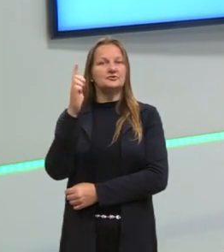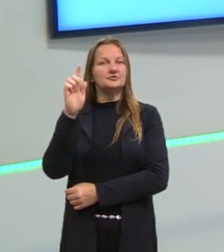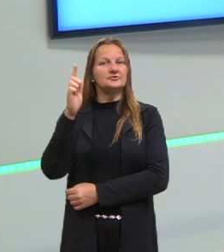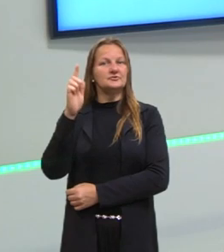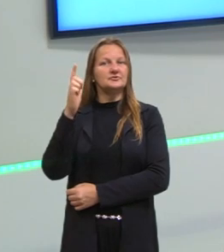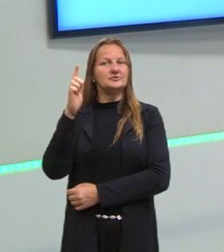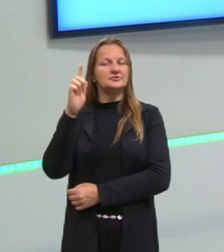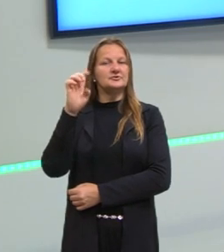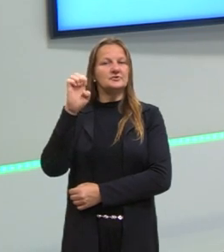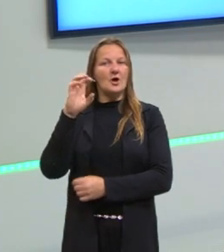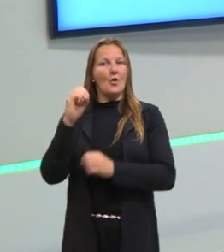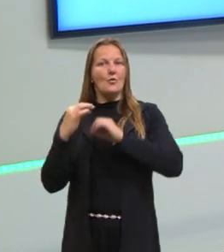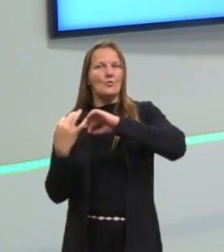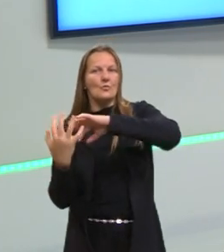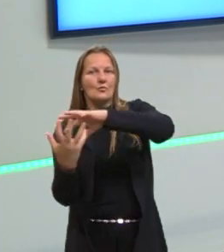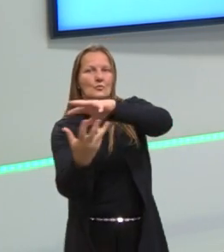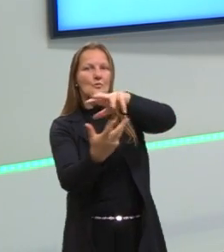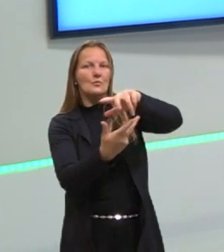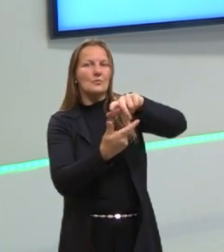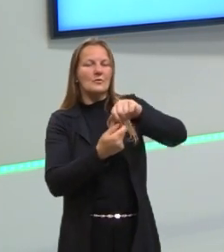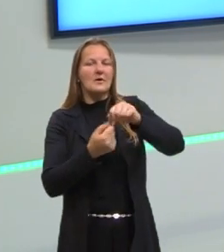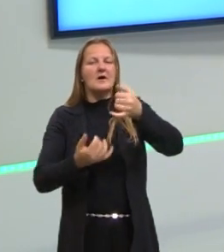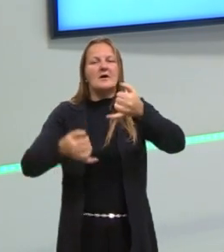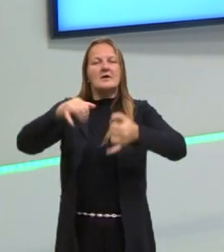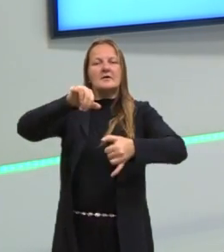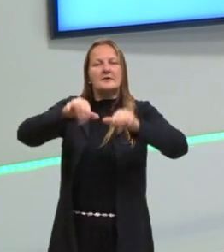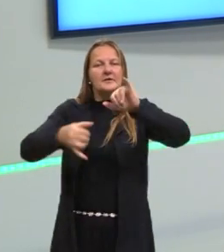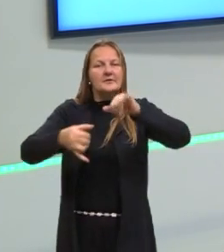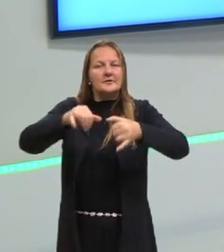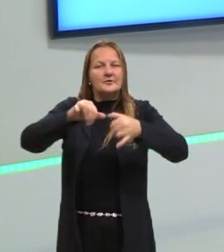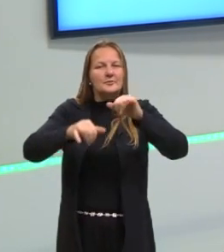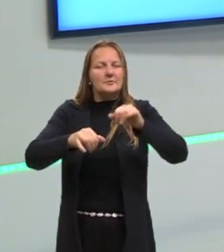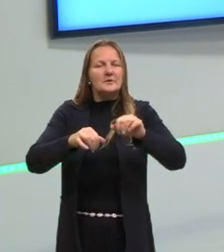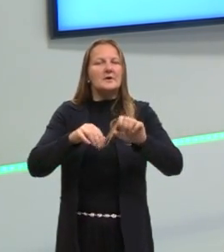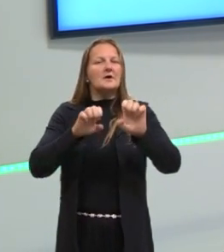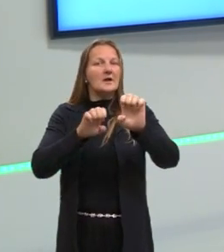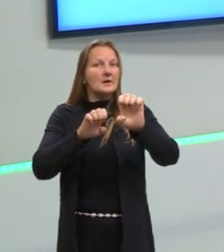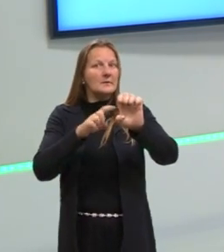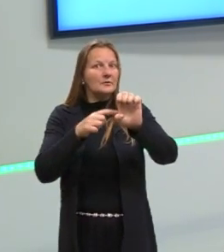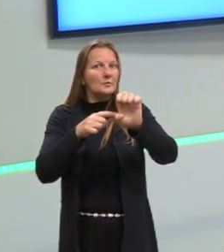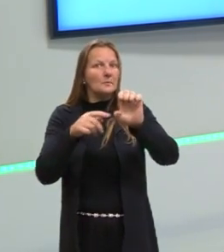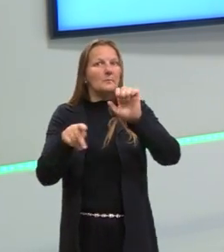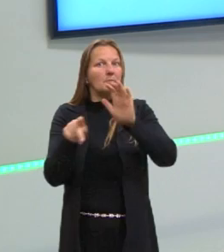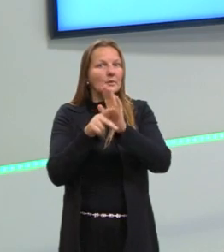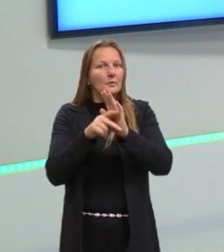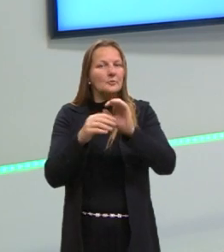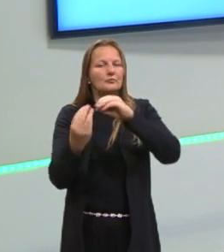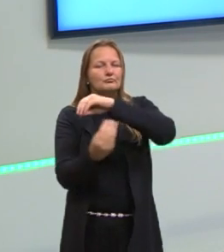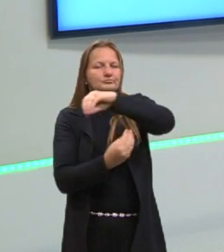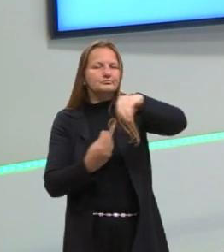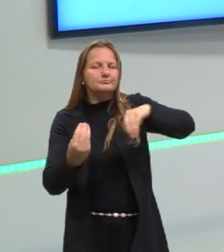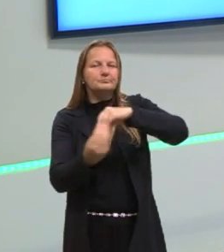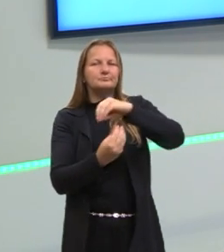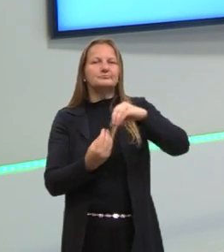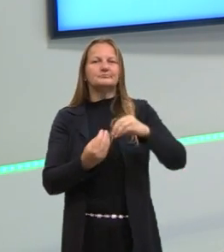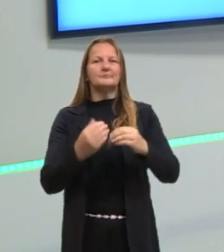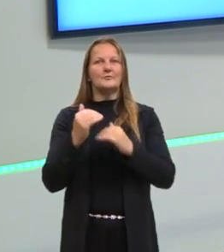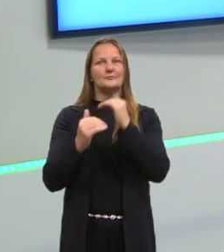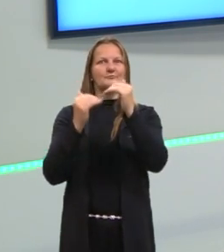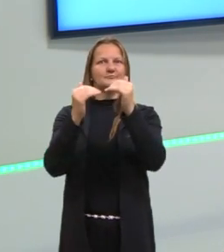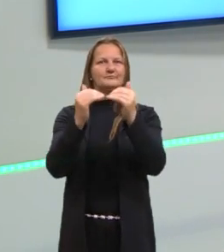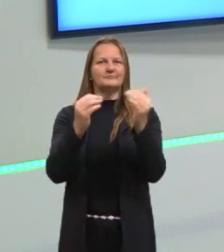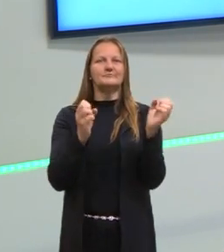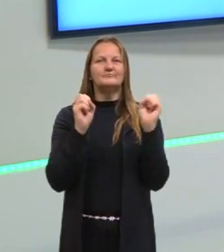vem da terra. E químico, que elementos químicos estão envolvidos no processo. Certo?